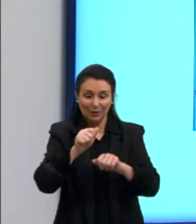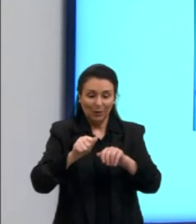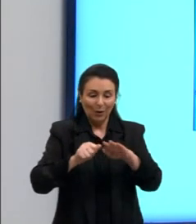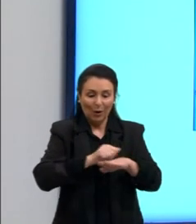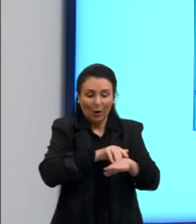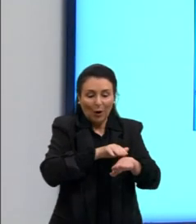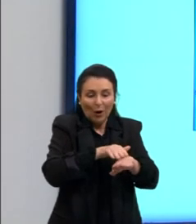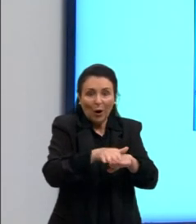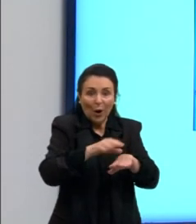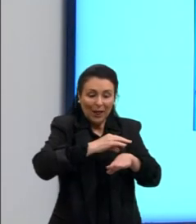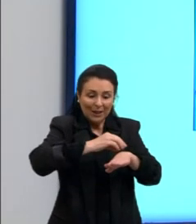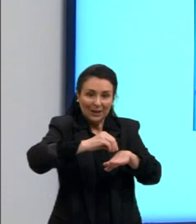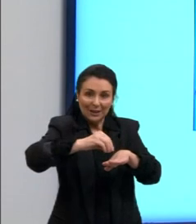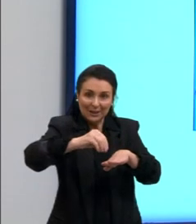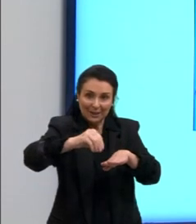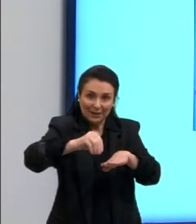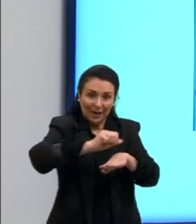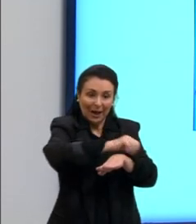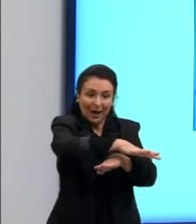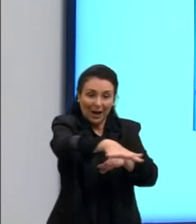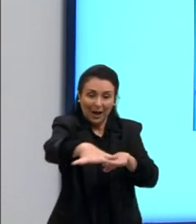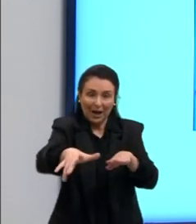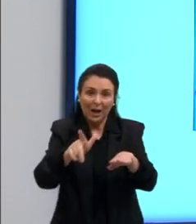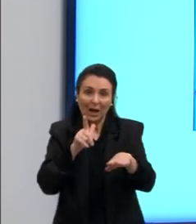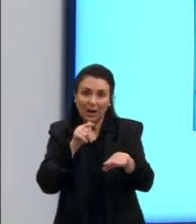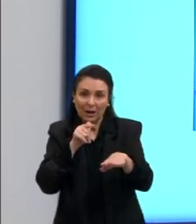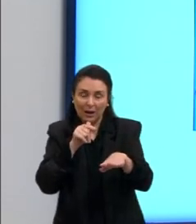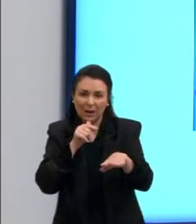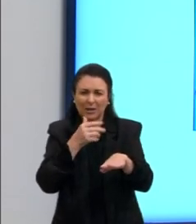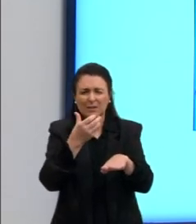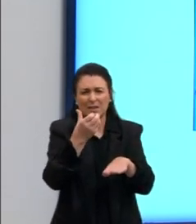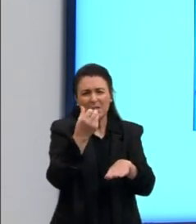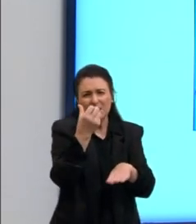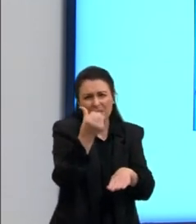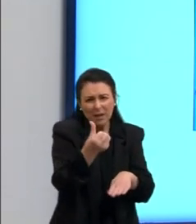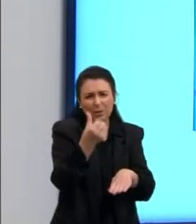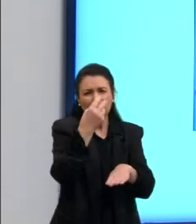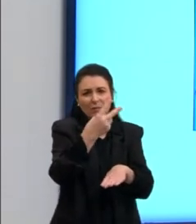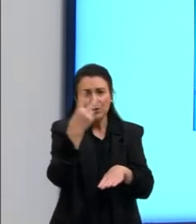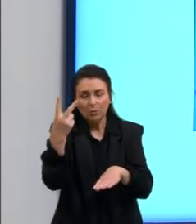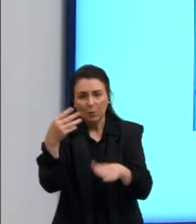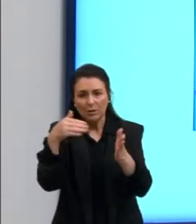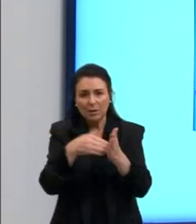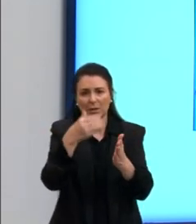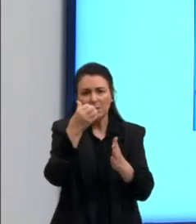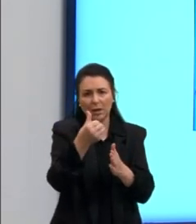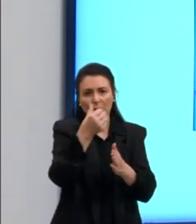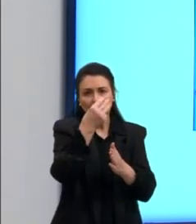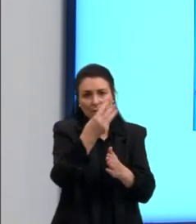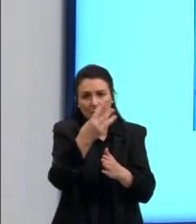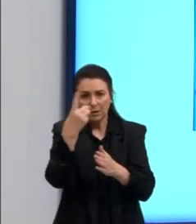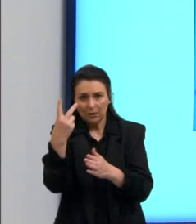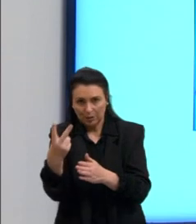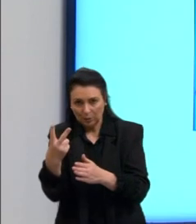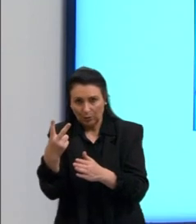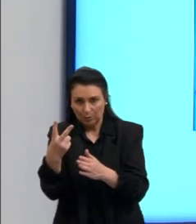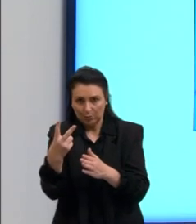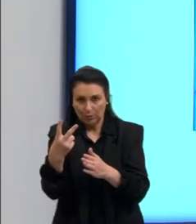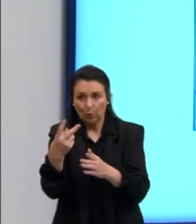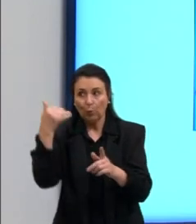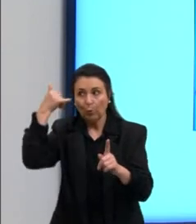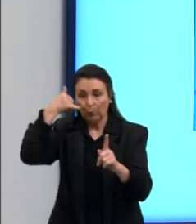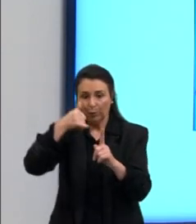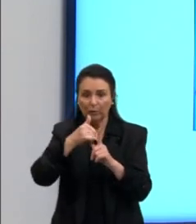expansão de 622, logo depois da Égira, até 632, enquanto Maomé ainda é vivo.